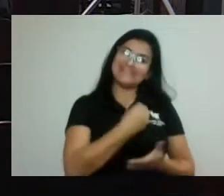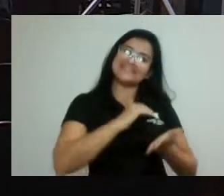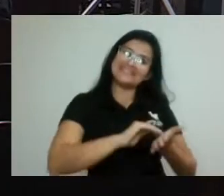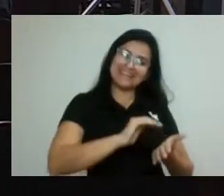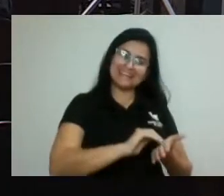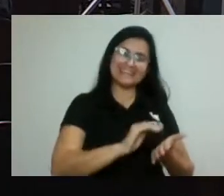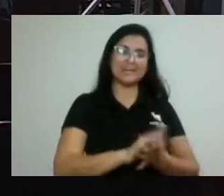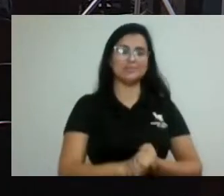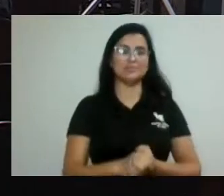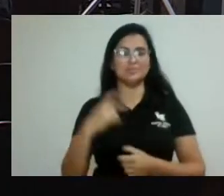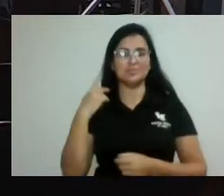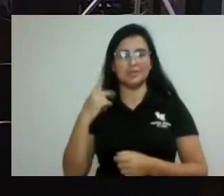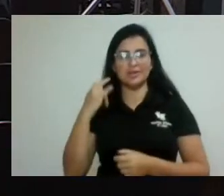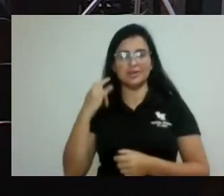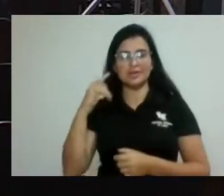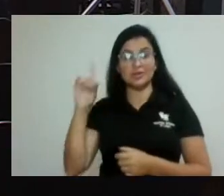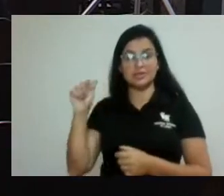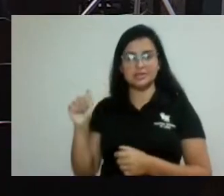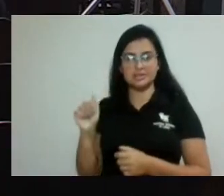Oliveira.